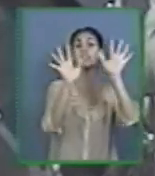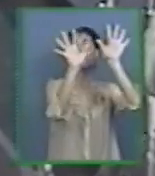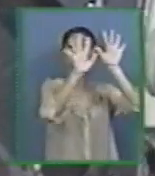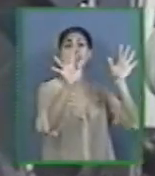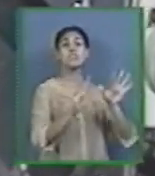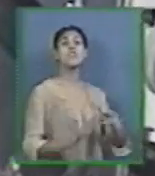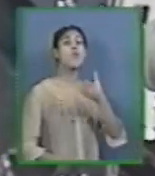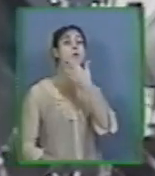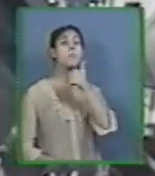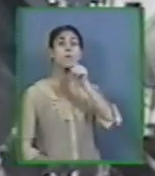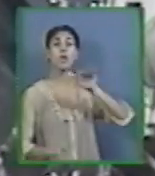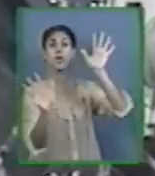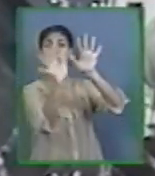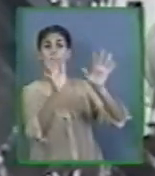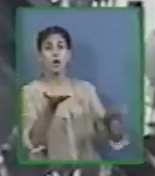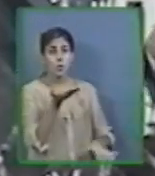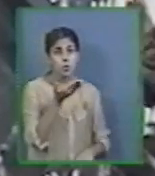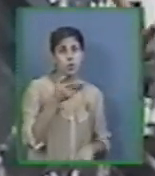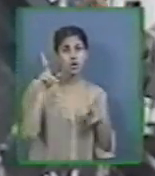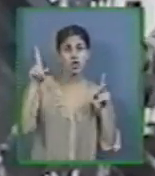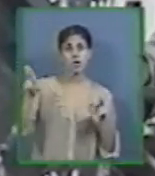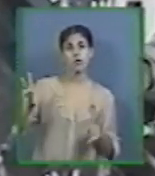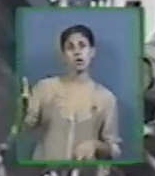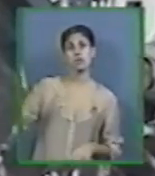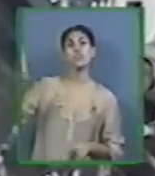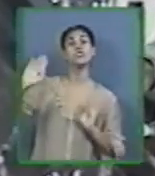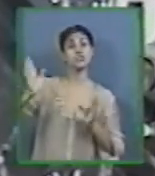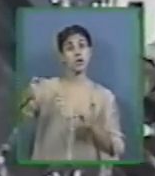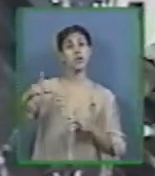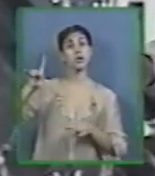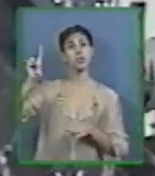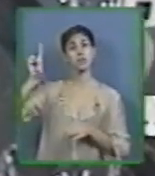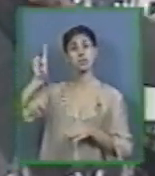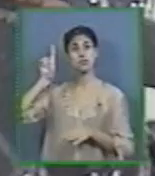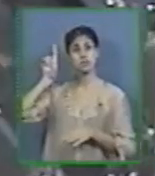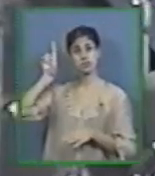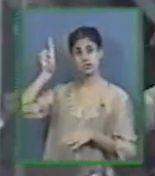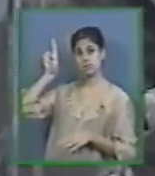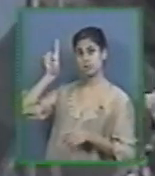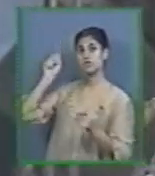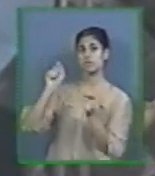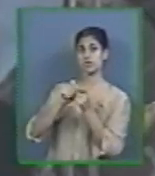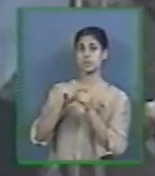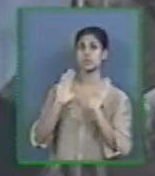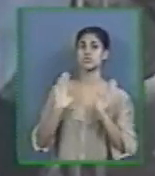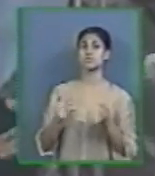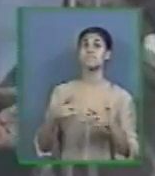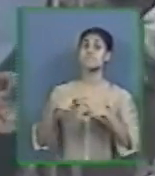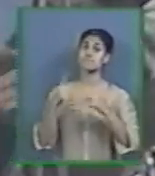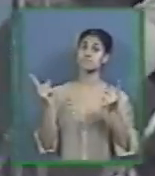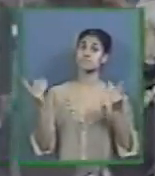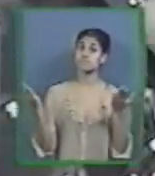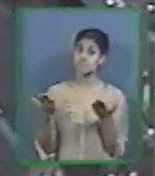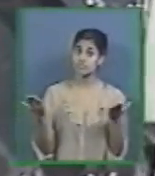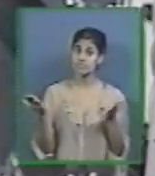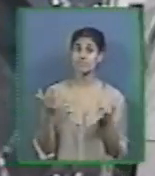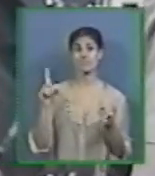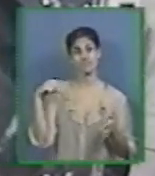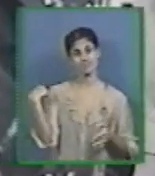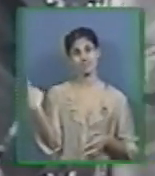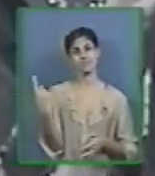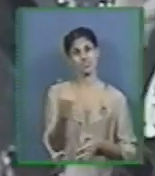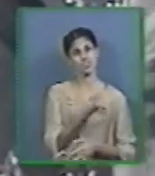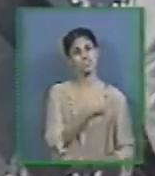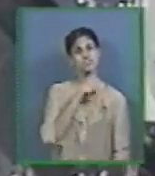e a nossa semelhança E assim ele fez Mas hoje, você andando por todas as